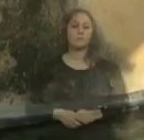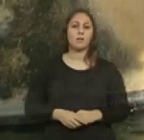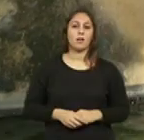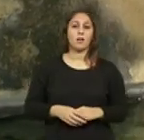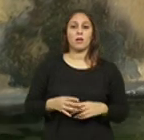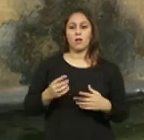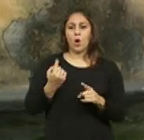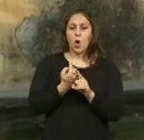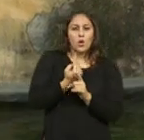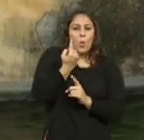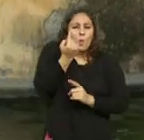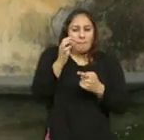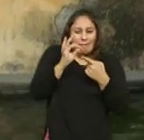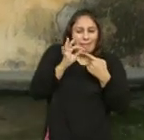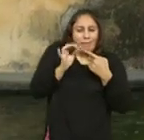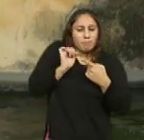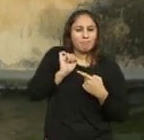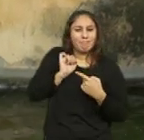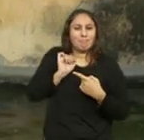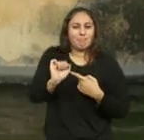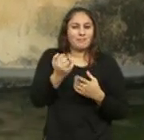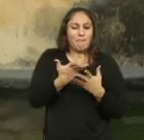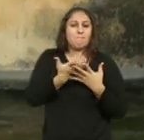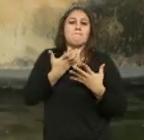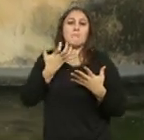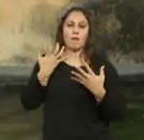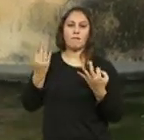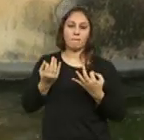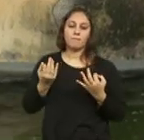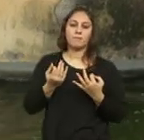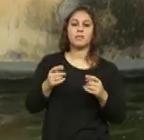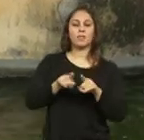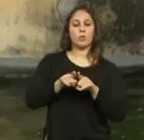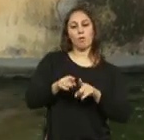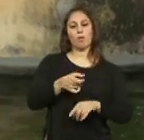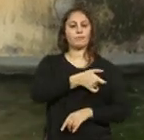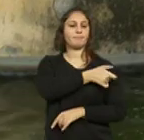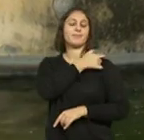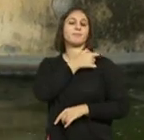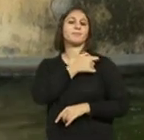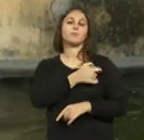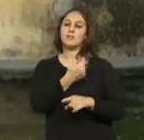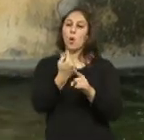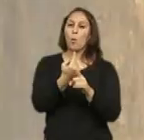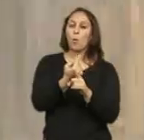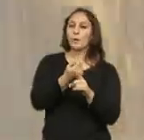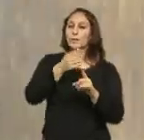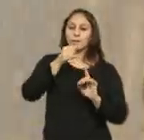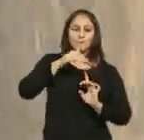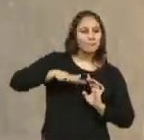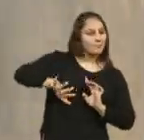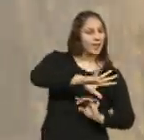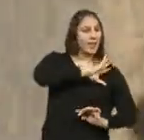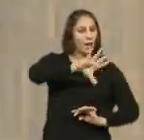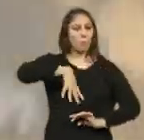Uma das singularidades deste sítio é que representa aquilo que separa um